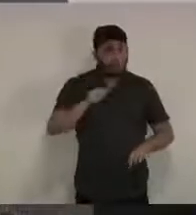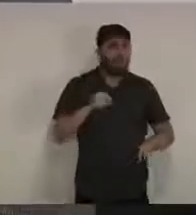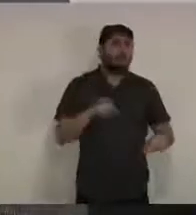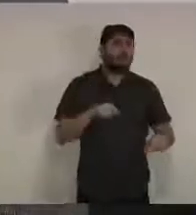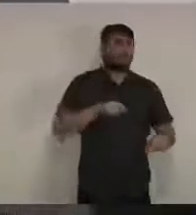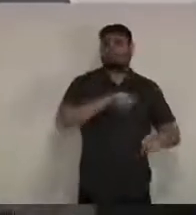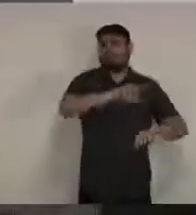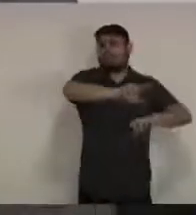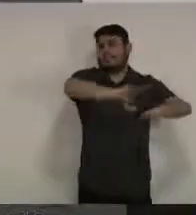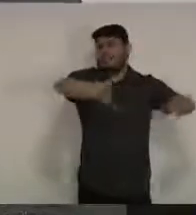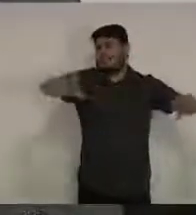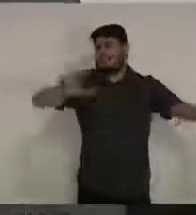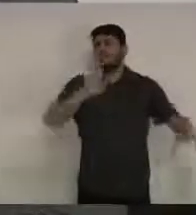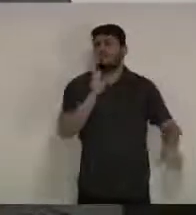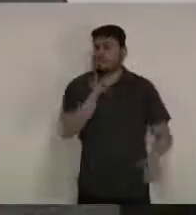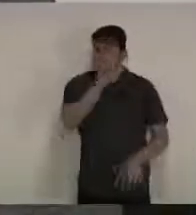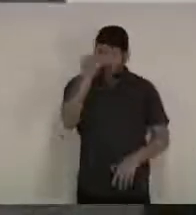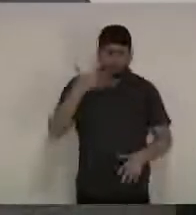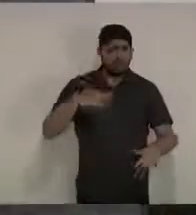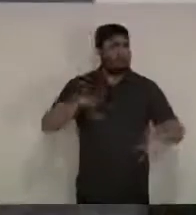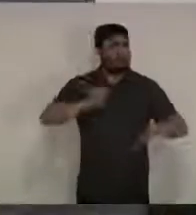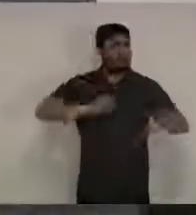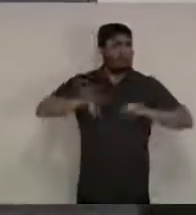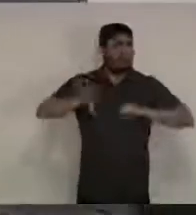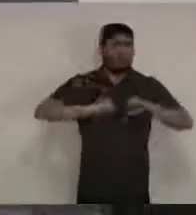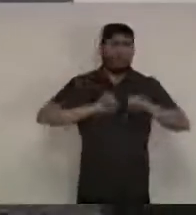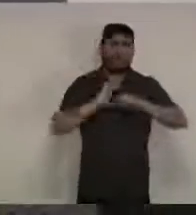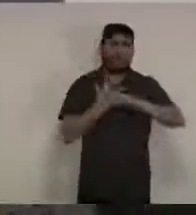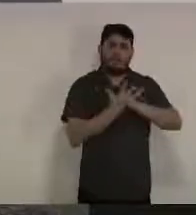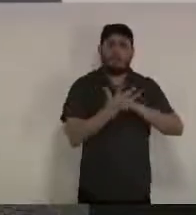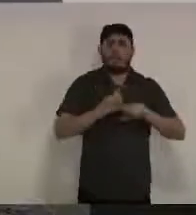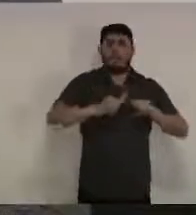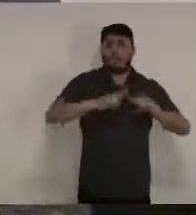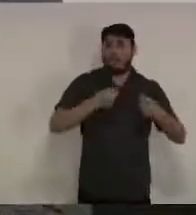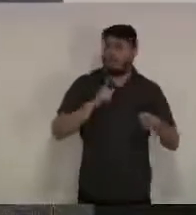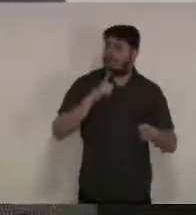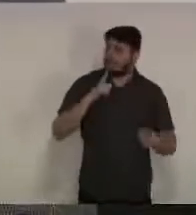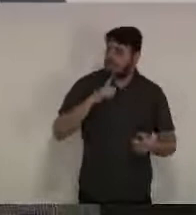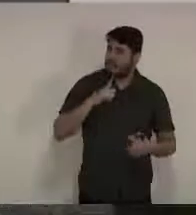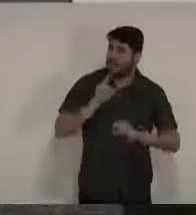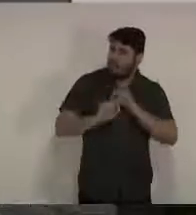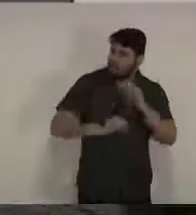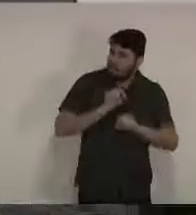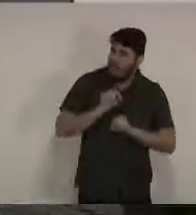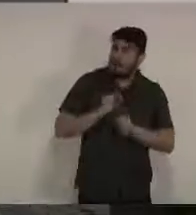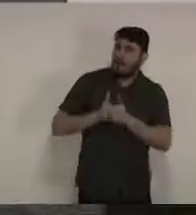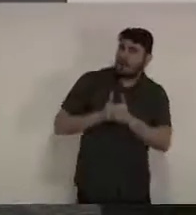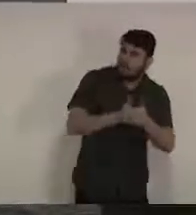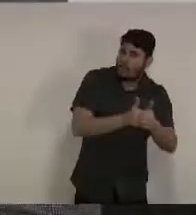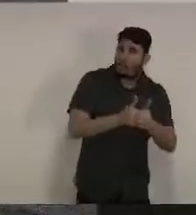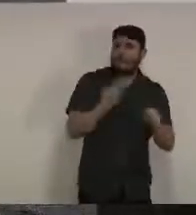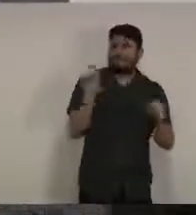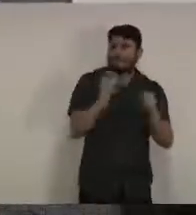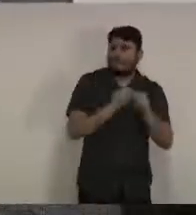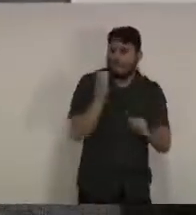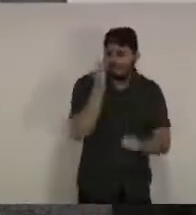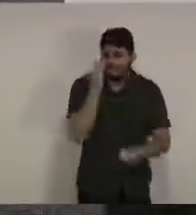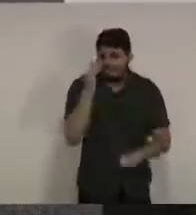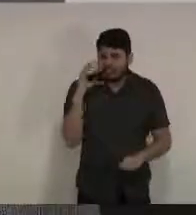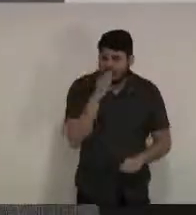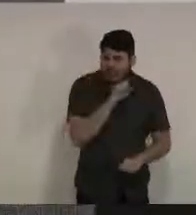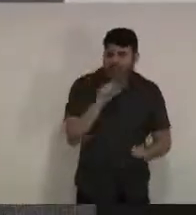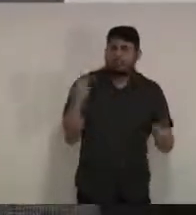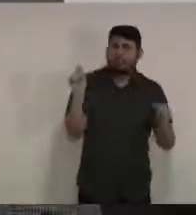de testagem dos trabalhadores de forma maciça então todos os trabalhadores dessas unidades estão sendo testados